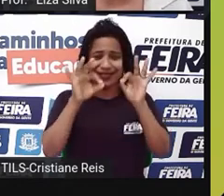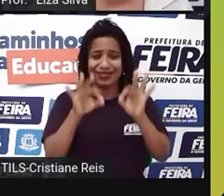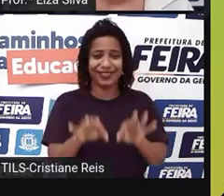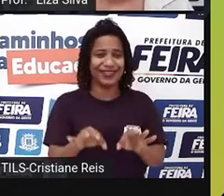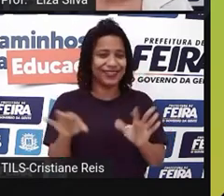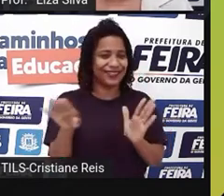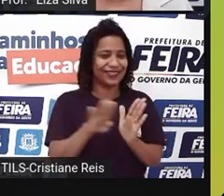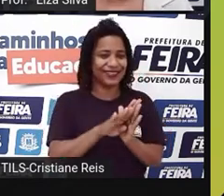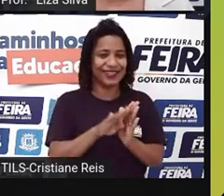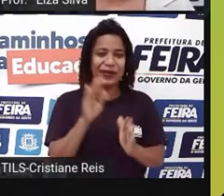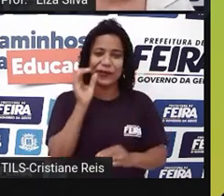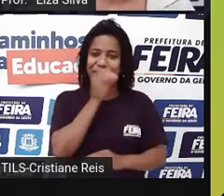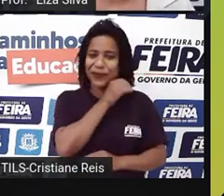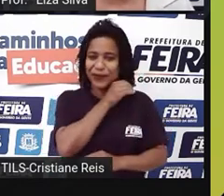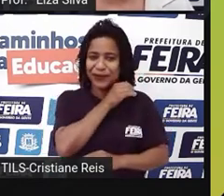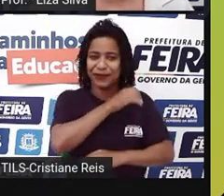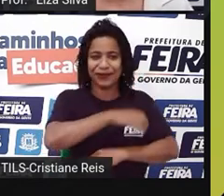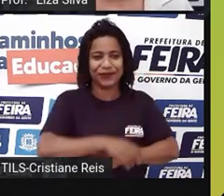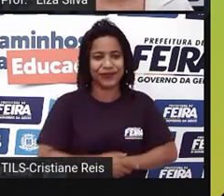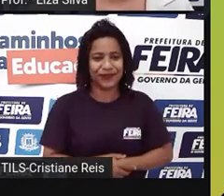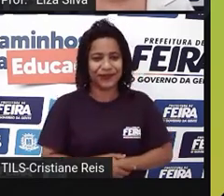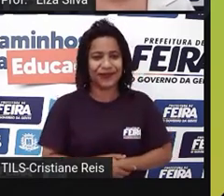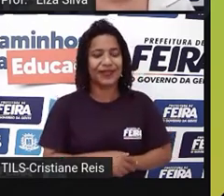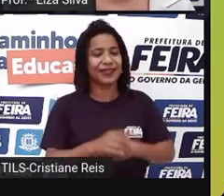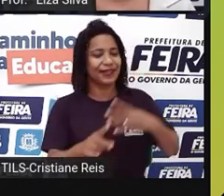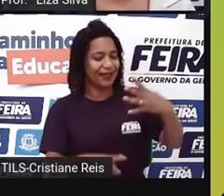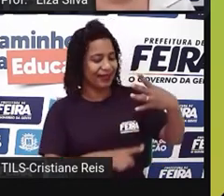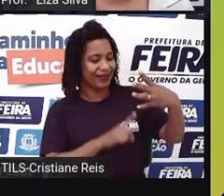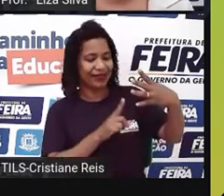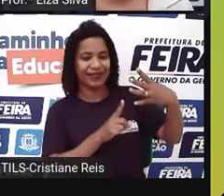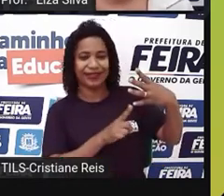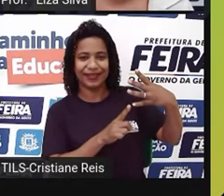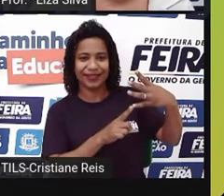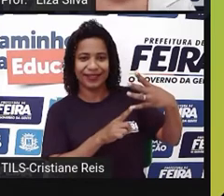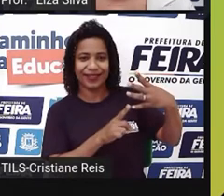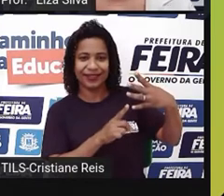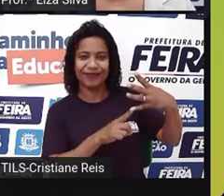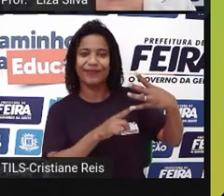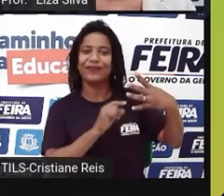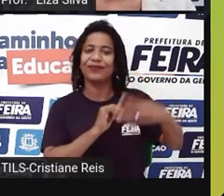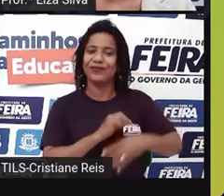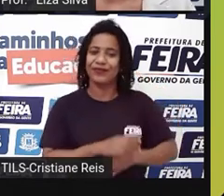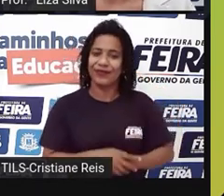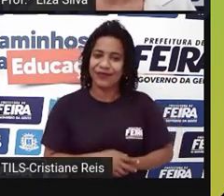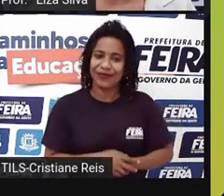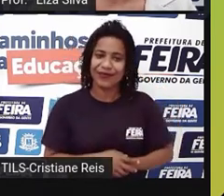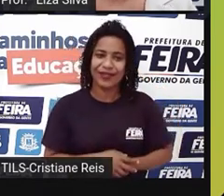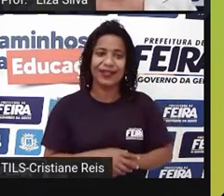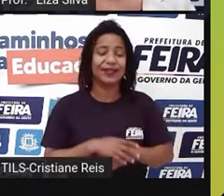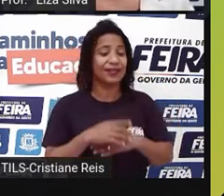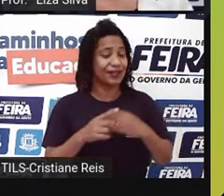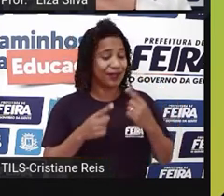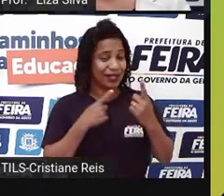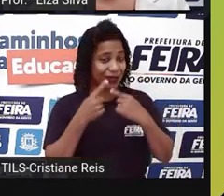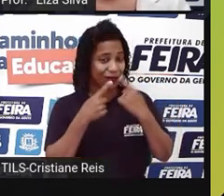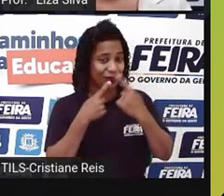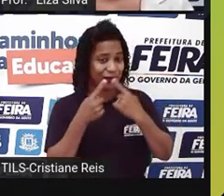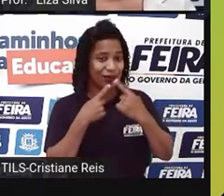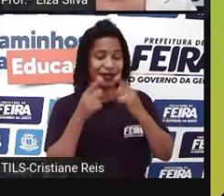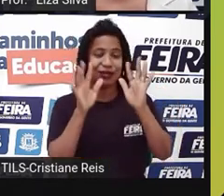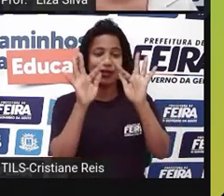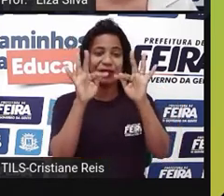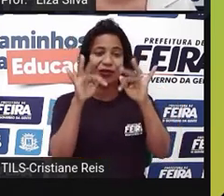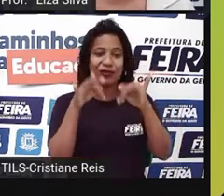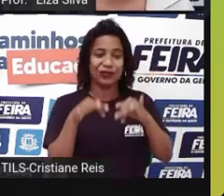fim, she is taking English class to improve her right skills. Então, no final da entrevista, ela prova